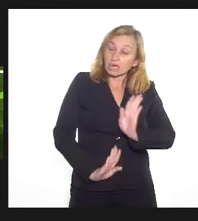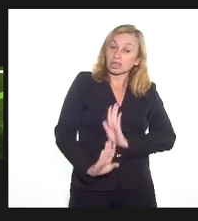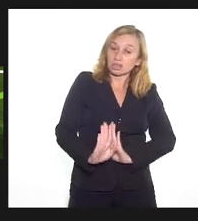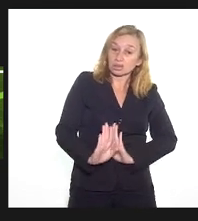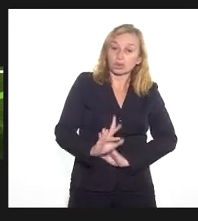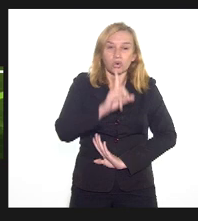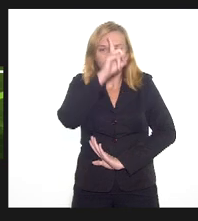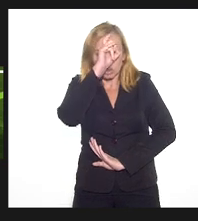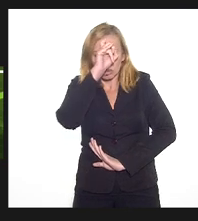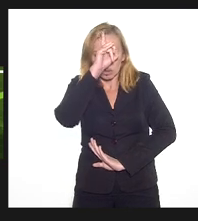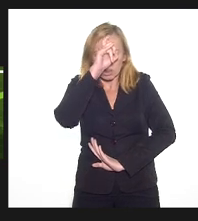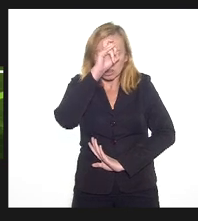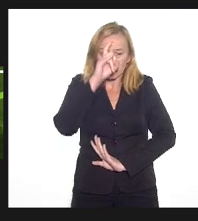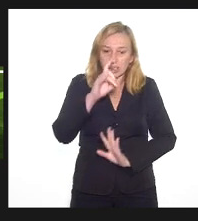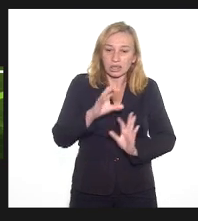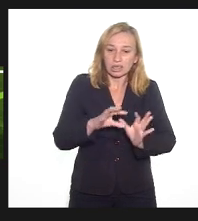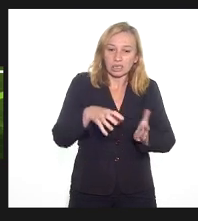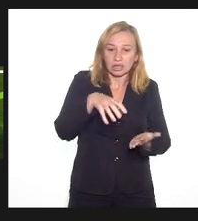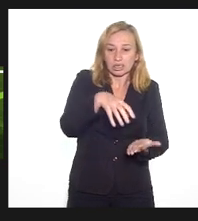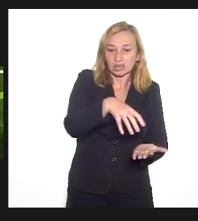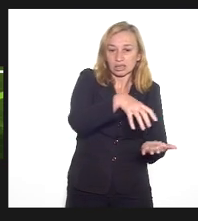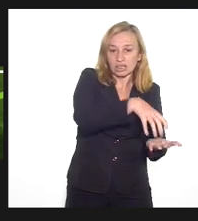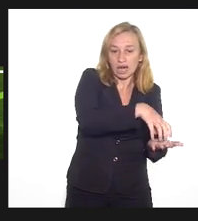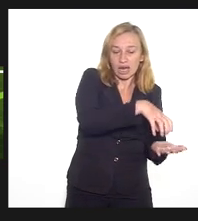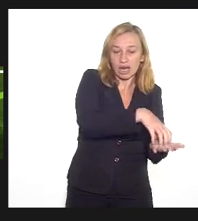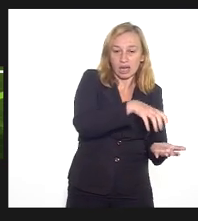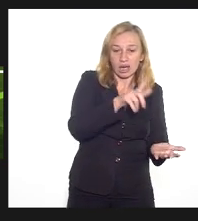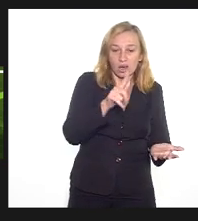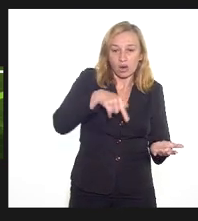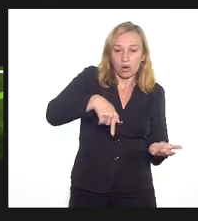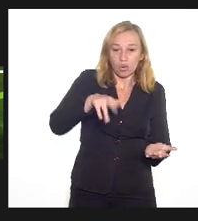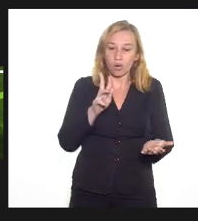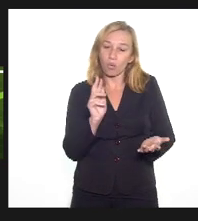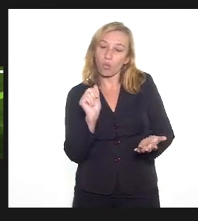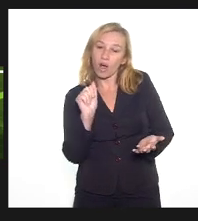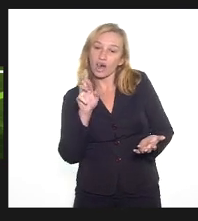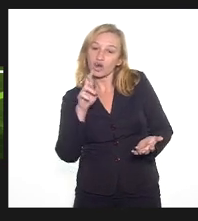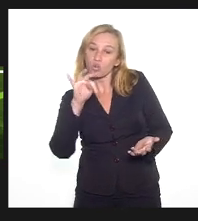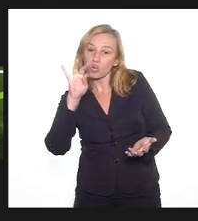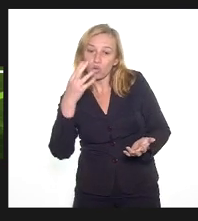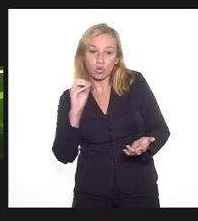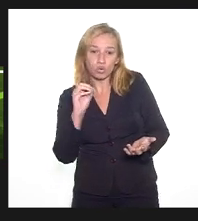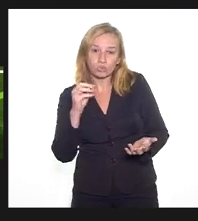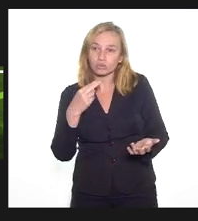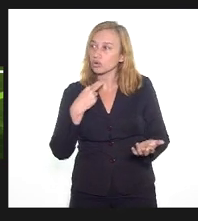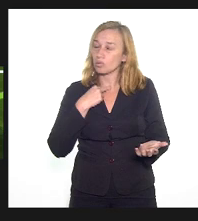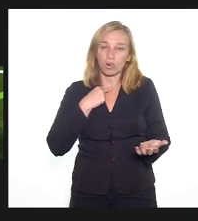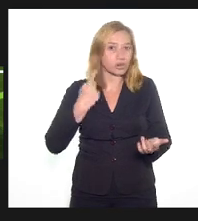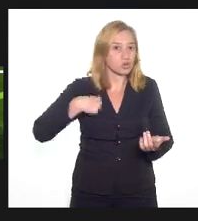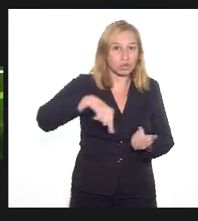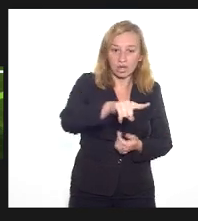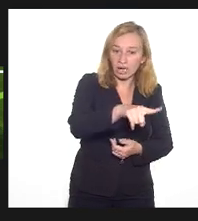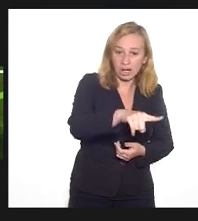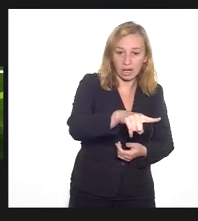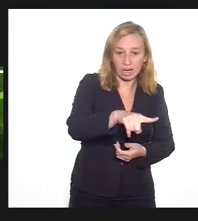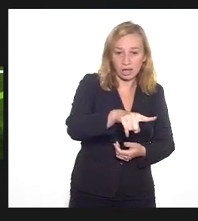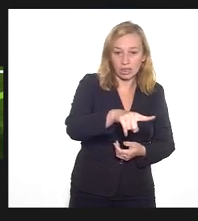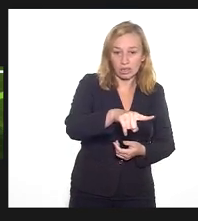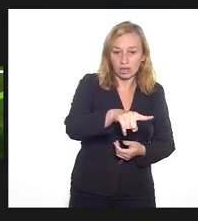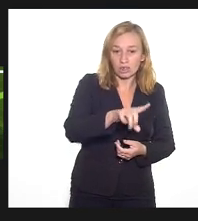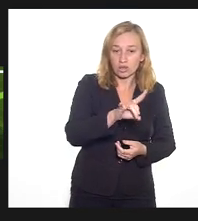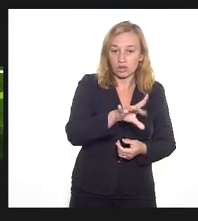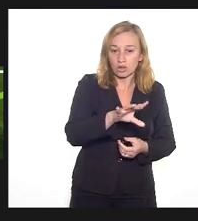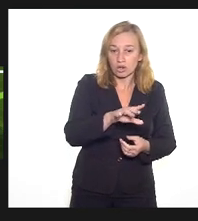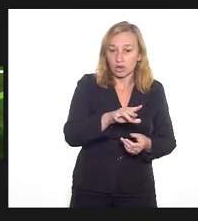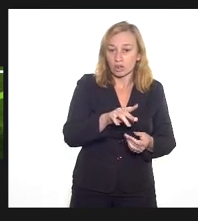os hospitais ficam lá na área de Guarulhos, região de Guarulhos. Eu não posso levar meus filhos para lá, para Guarulhos, eu não vou para lá mais, entendeu? Eu fico mais para lado de cá.